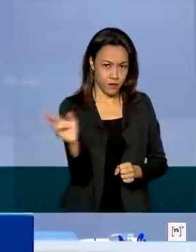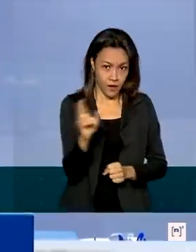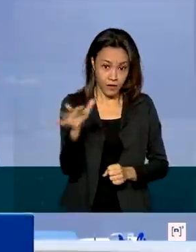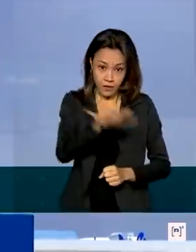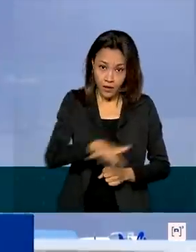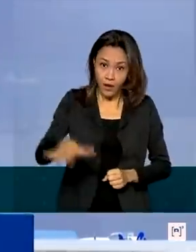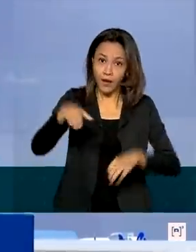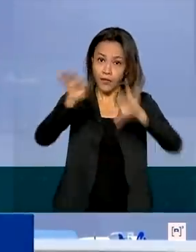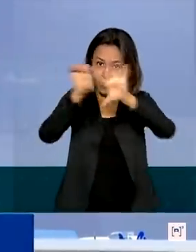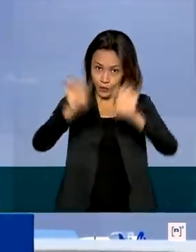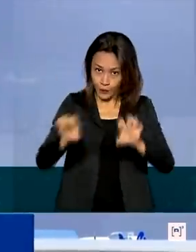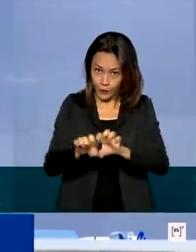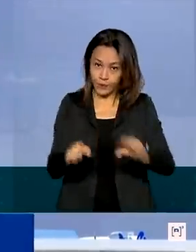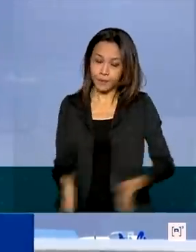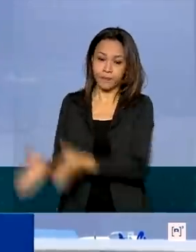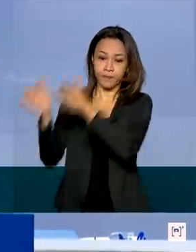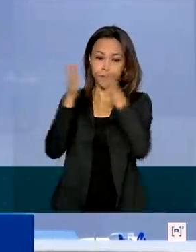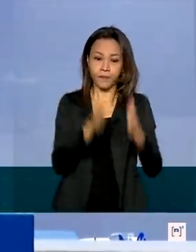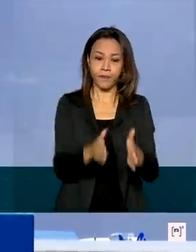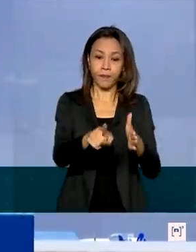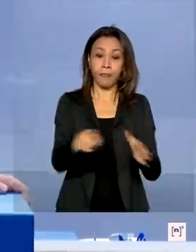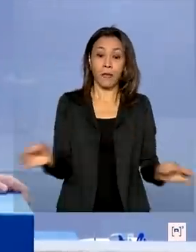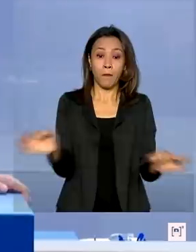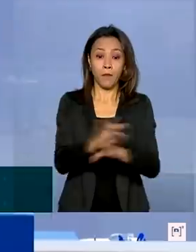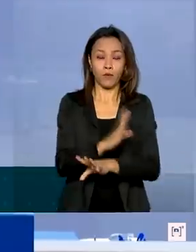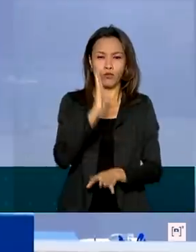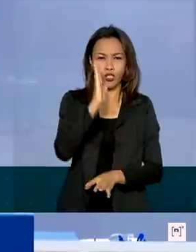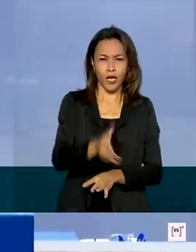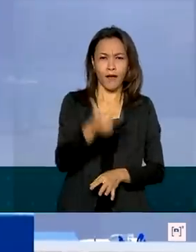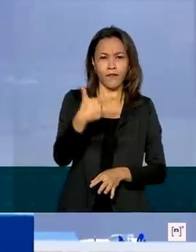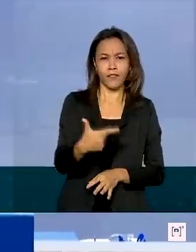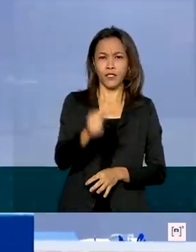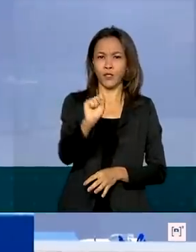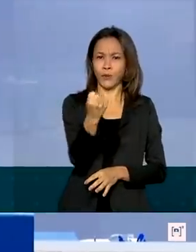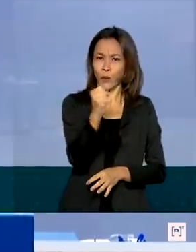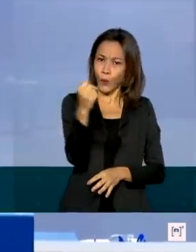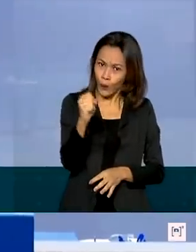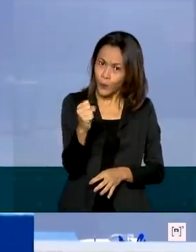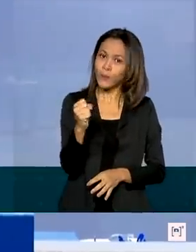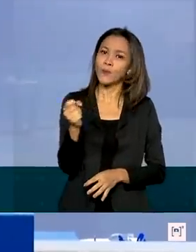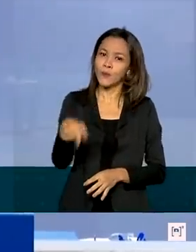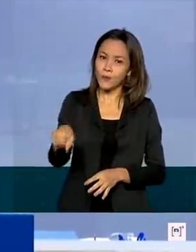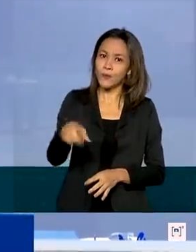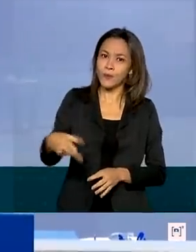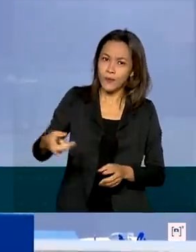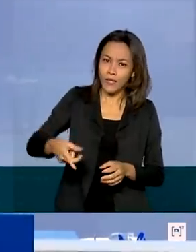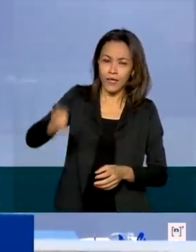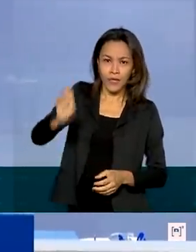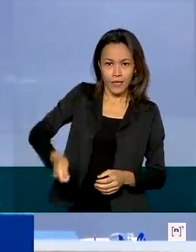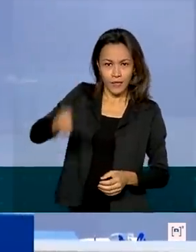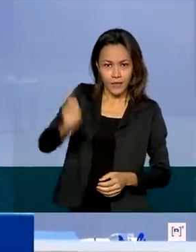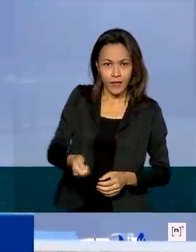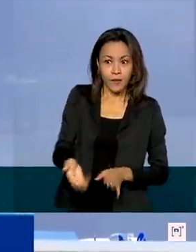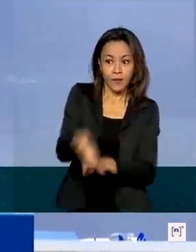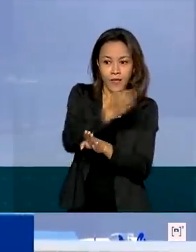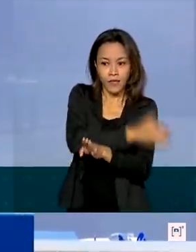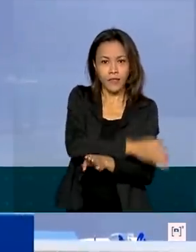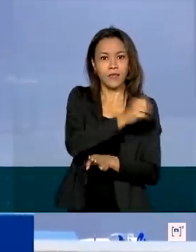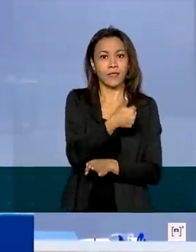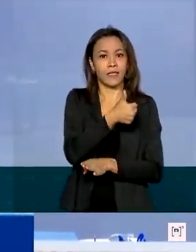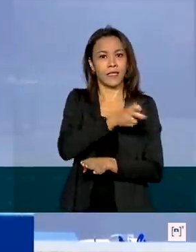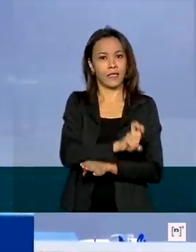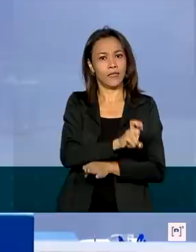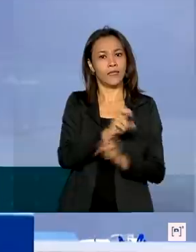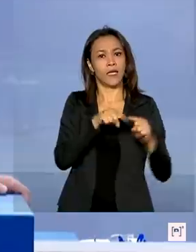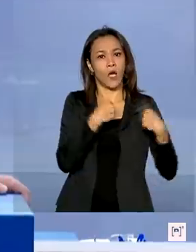Acabando depois de transferir 28 ativos para a iniciativa privada, depois de fazer 15 reuniões com investidores,